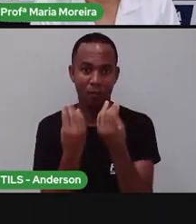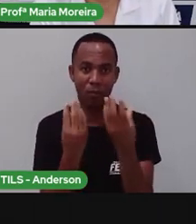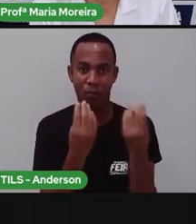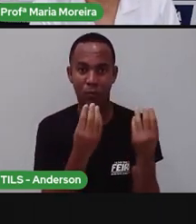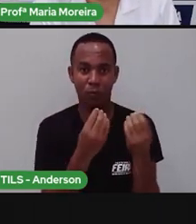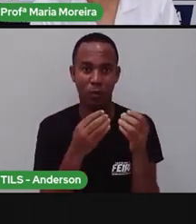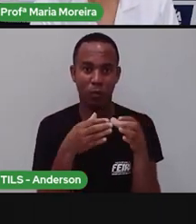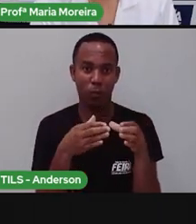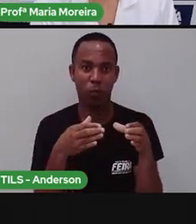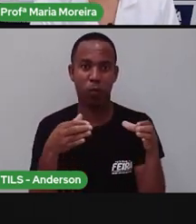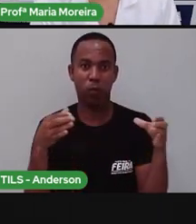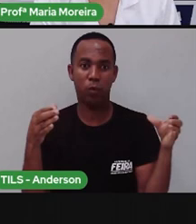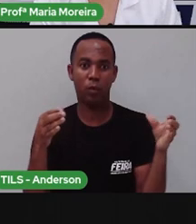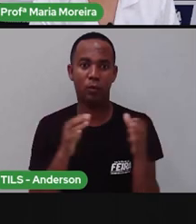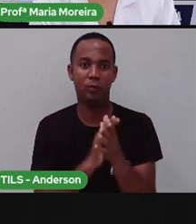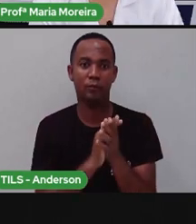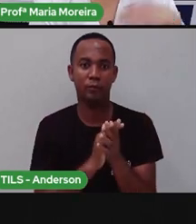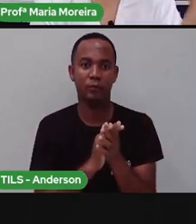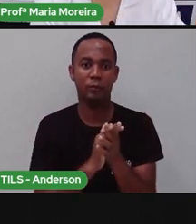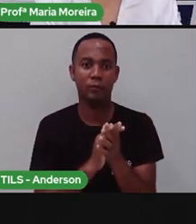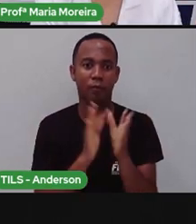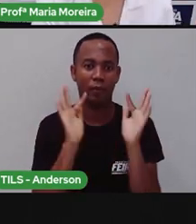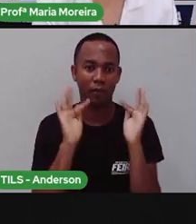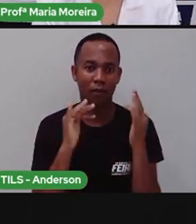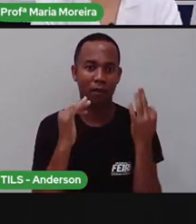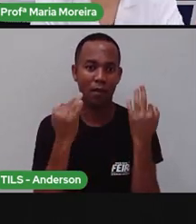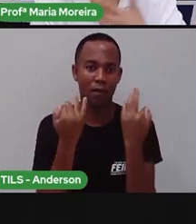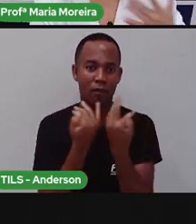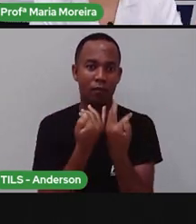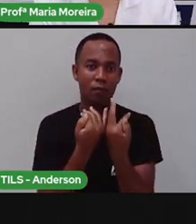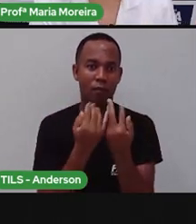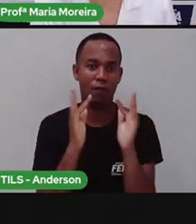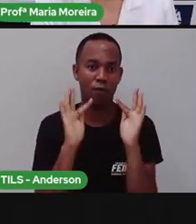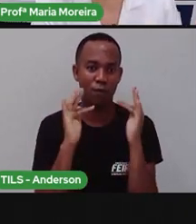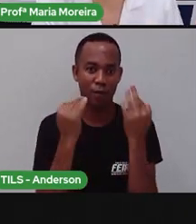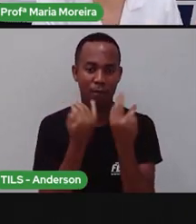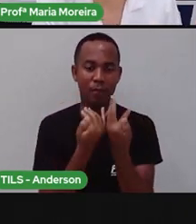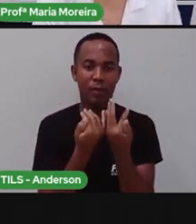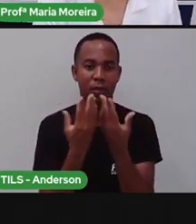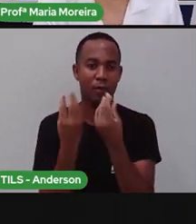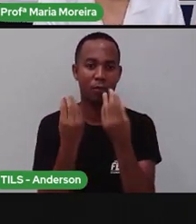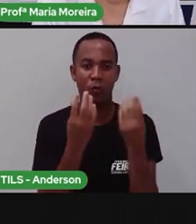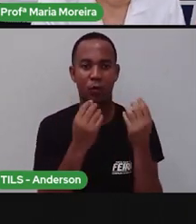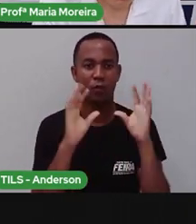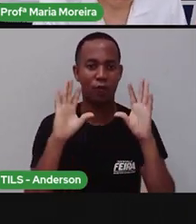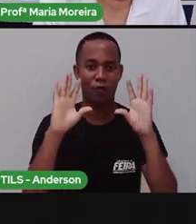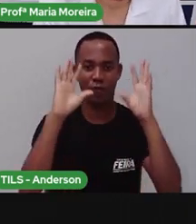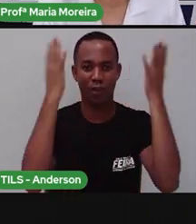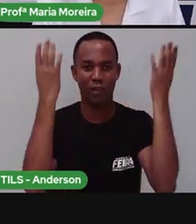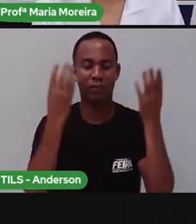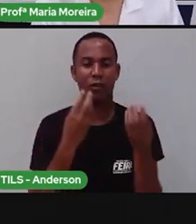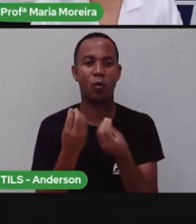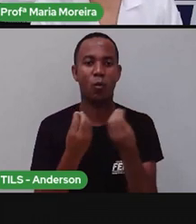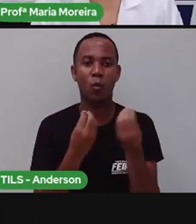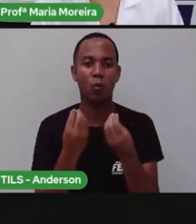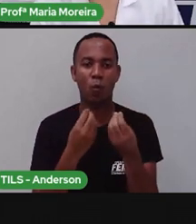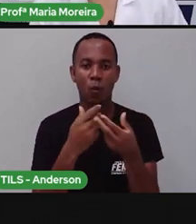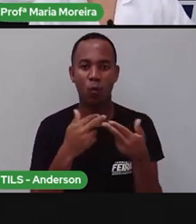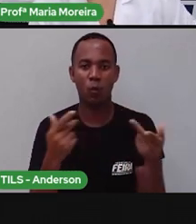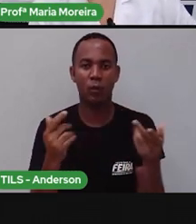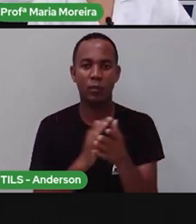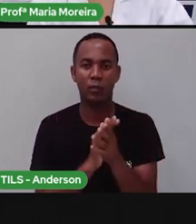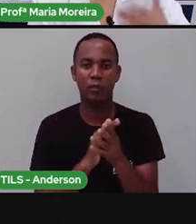é tão enorme quanto. E aí, essas reuniões de família, onde se reúnem, né? Pra comemorar alguma coisa.